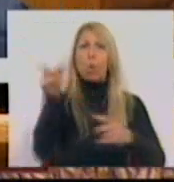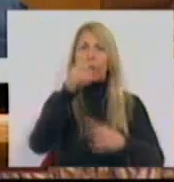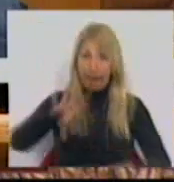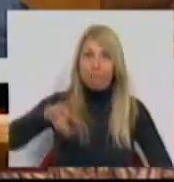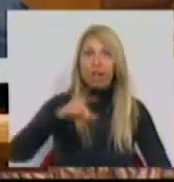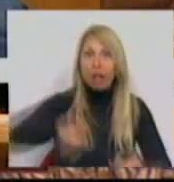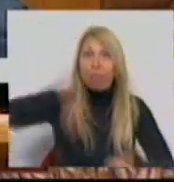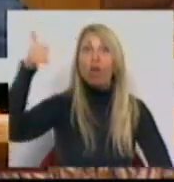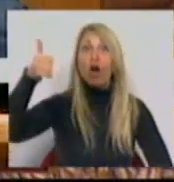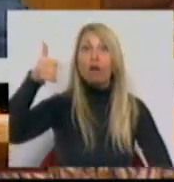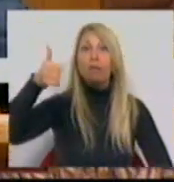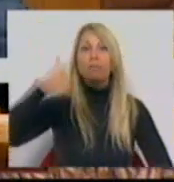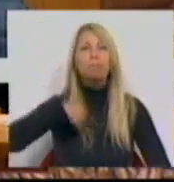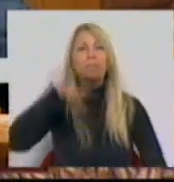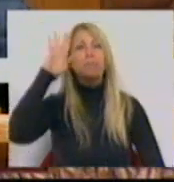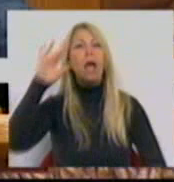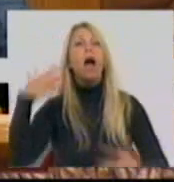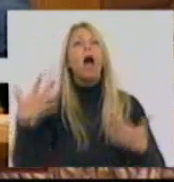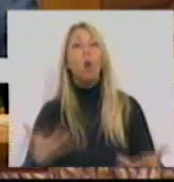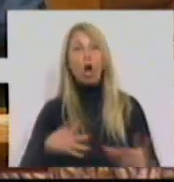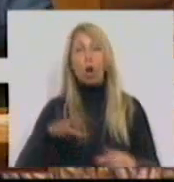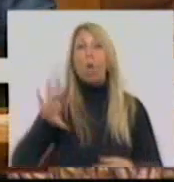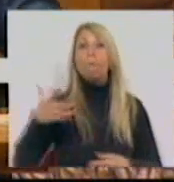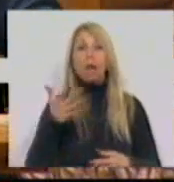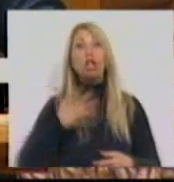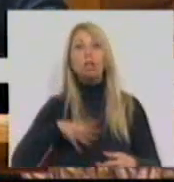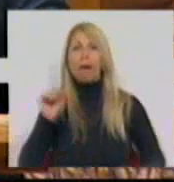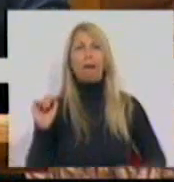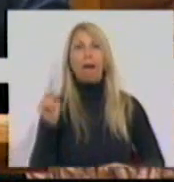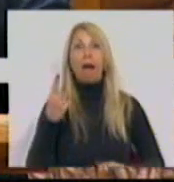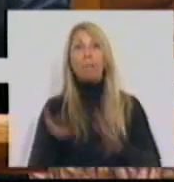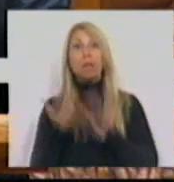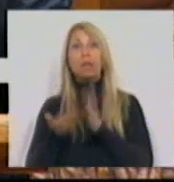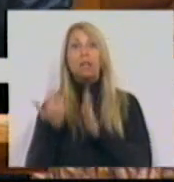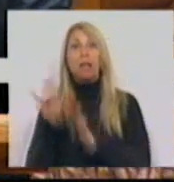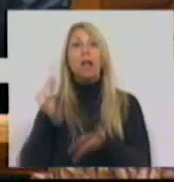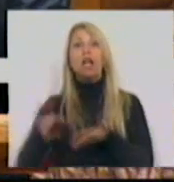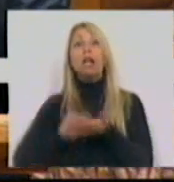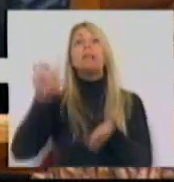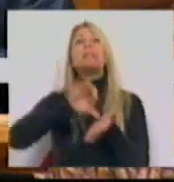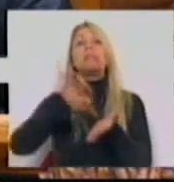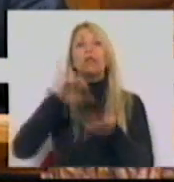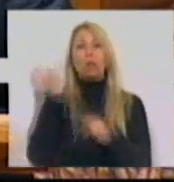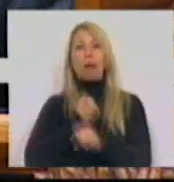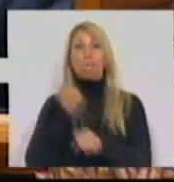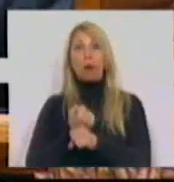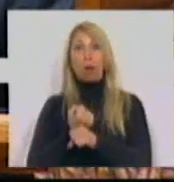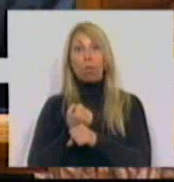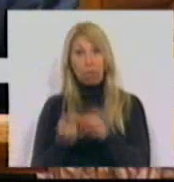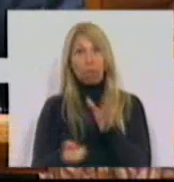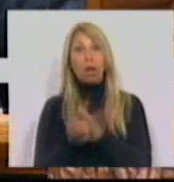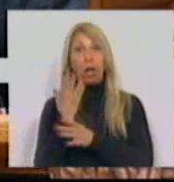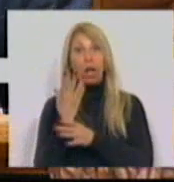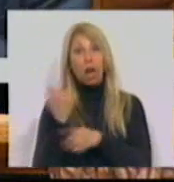Soubemos agora que o Governo quer acelerar a retirada dos inscritos dos centros de emprego. Criando emprego?